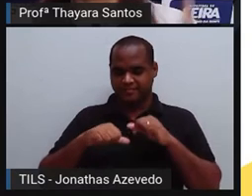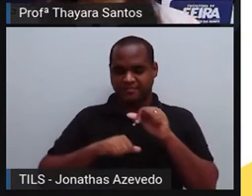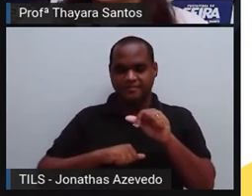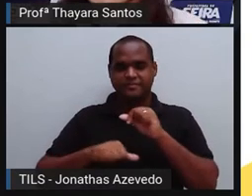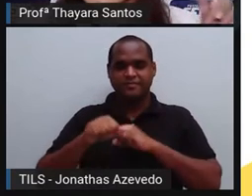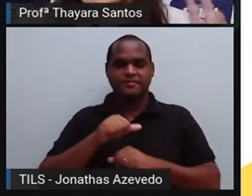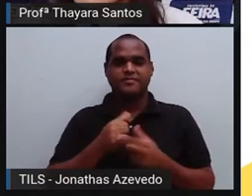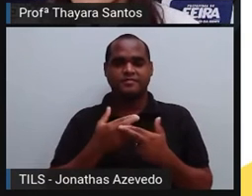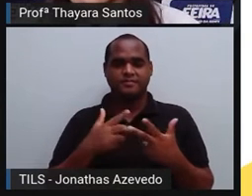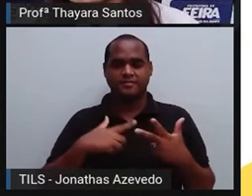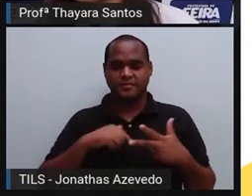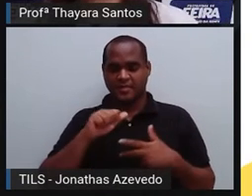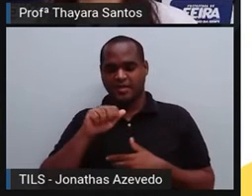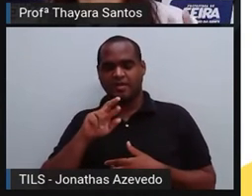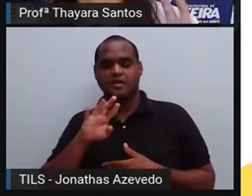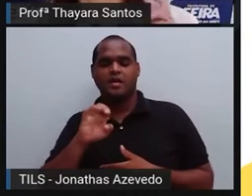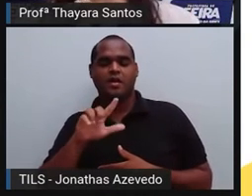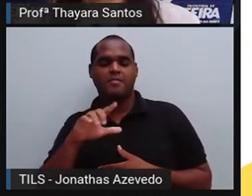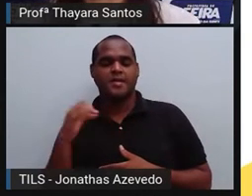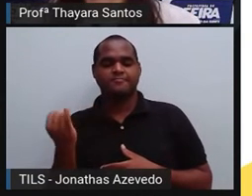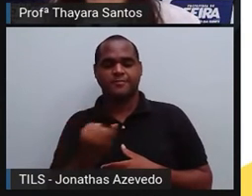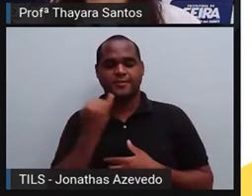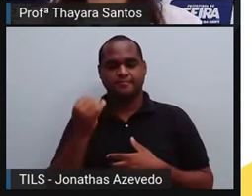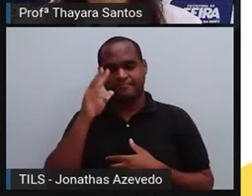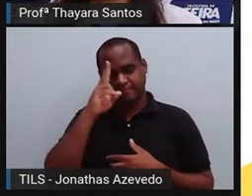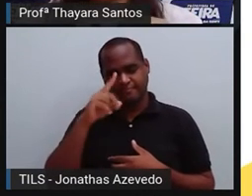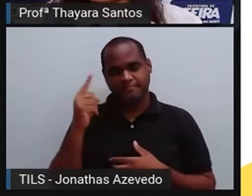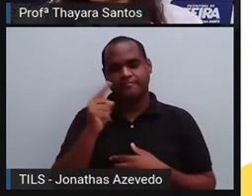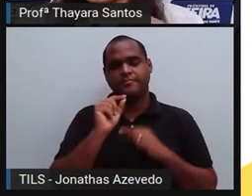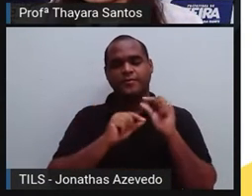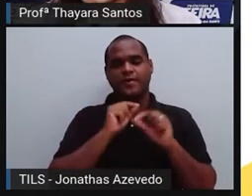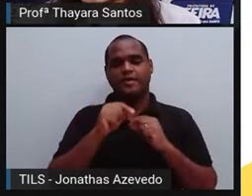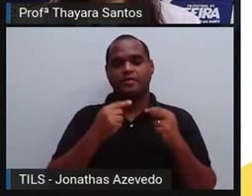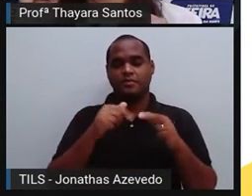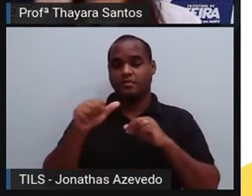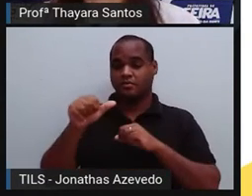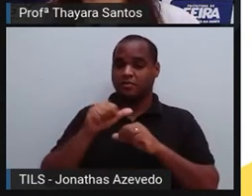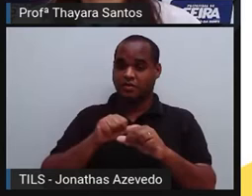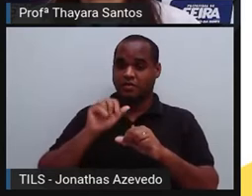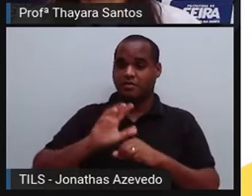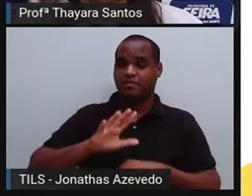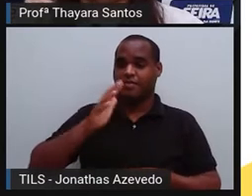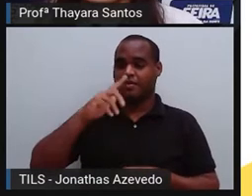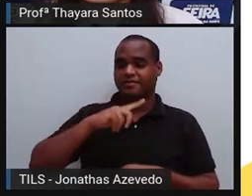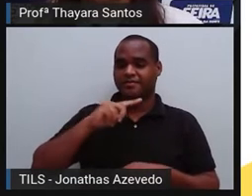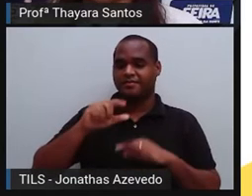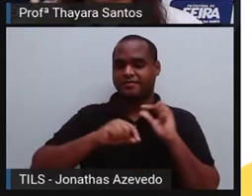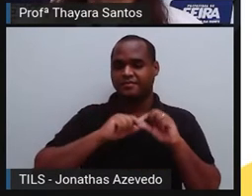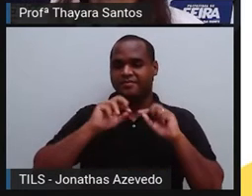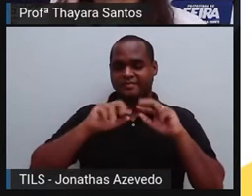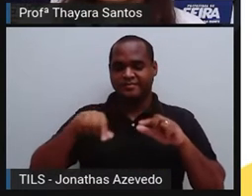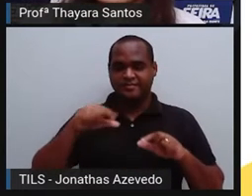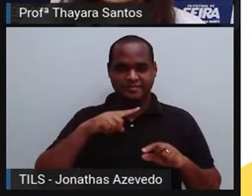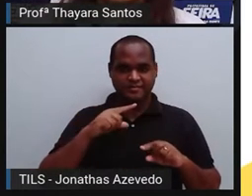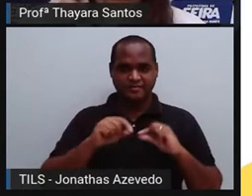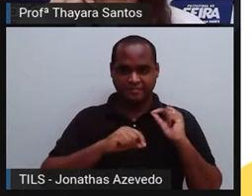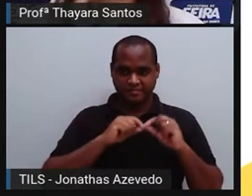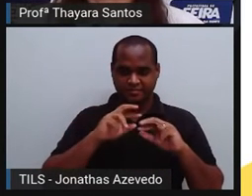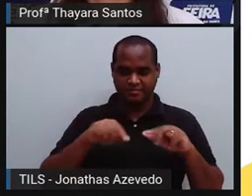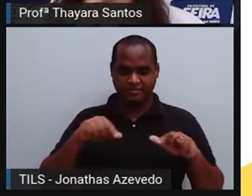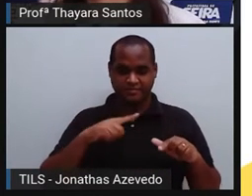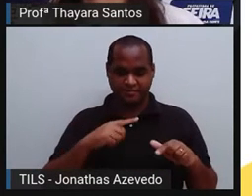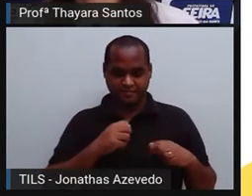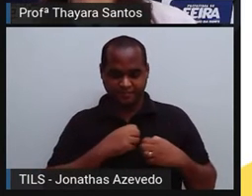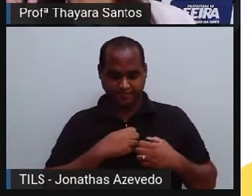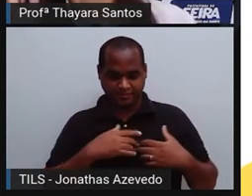gás arterial. Mas é importante que vocês lembrem. Isso só acontece, essa troca aí, na circulação pulmonar. Na